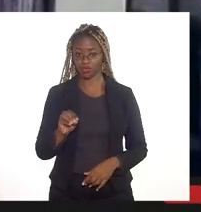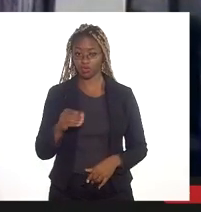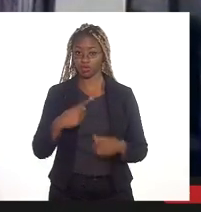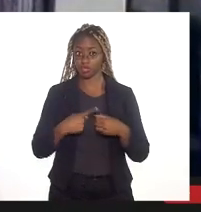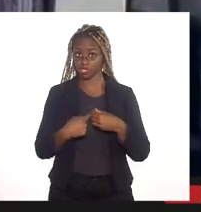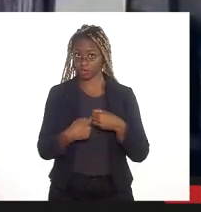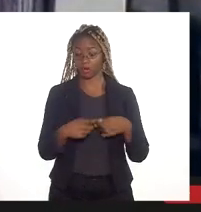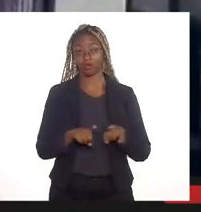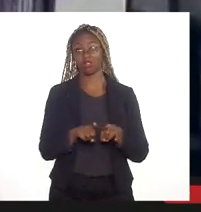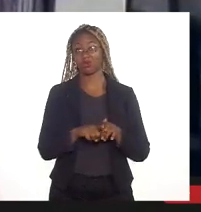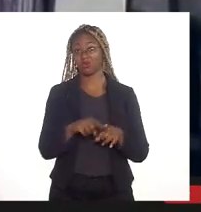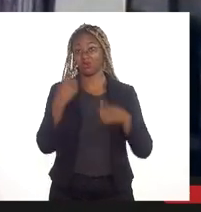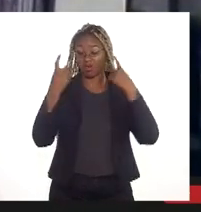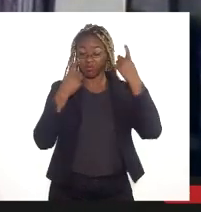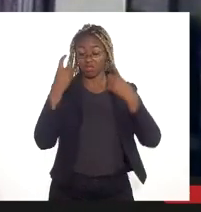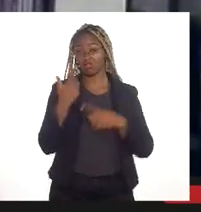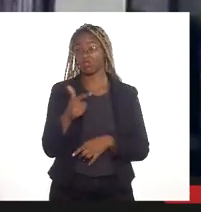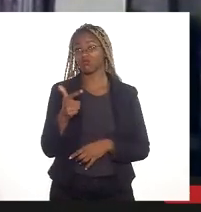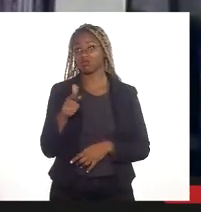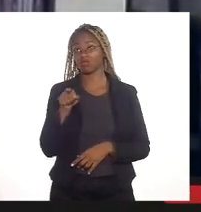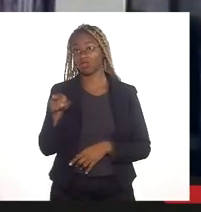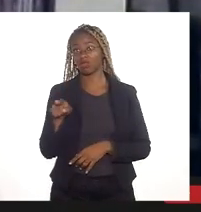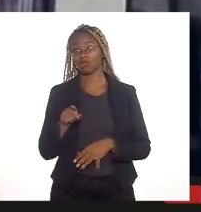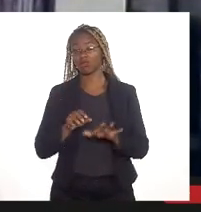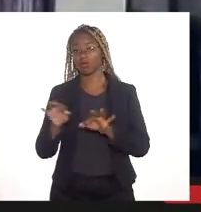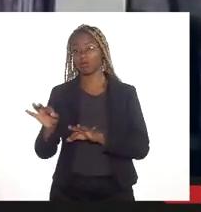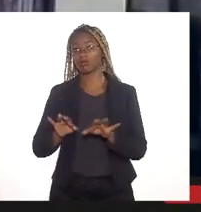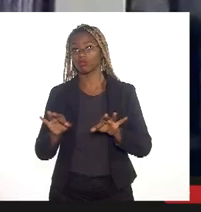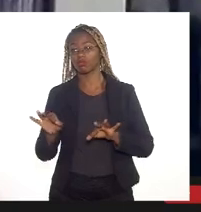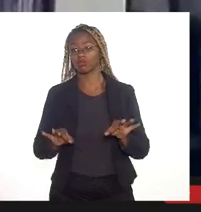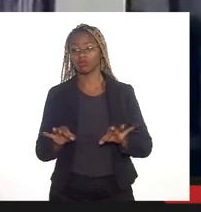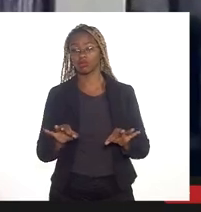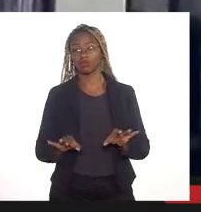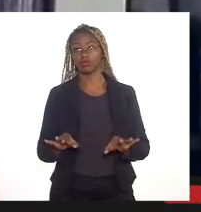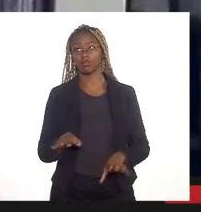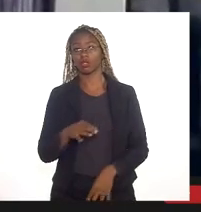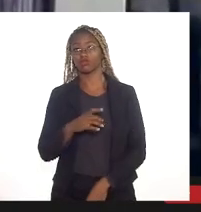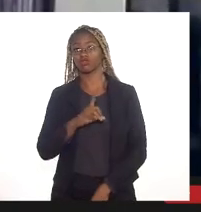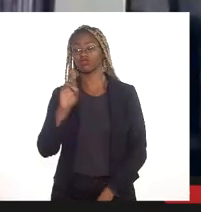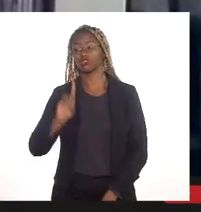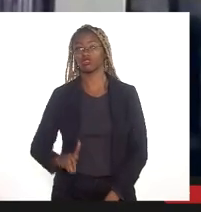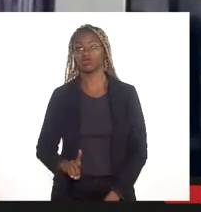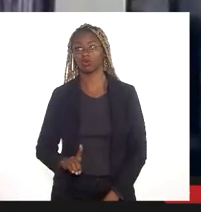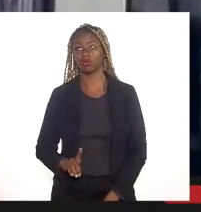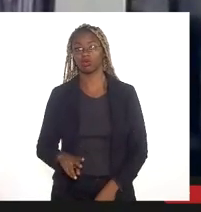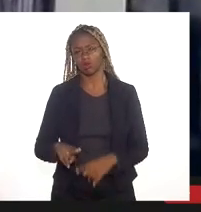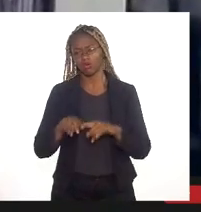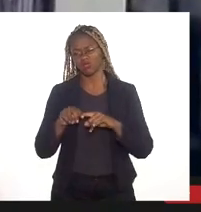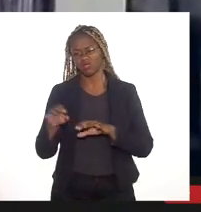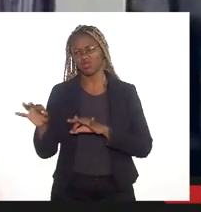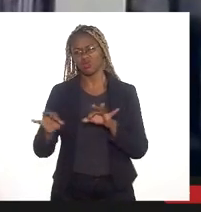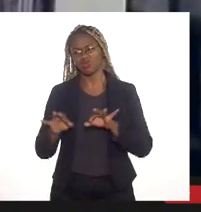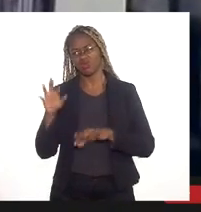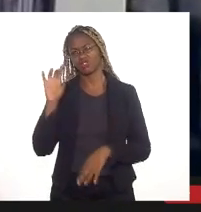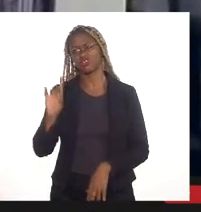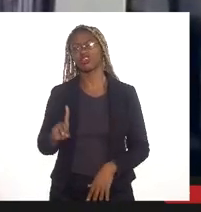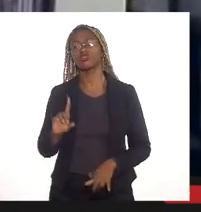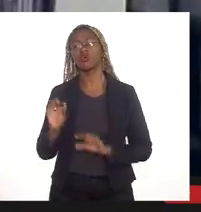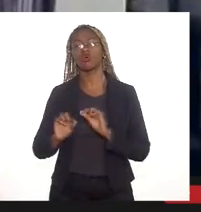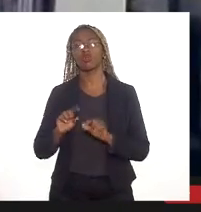preocupação na feitura do seu plano diretor. O plano diretor, nada mais, nada menos, é o